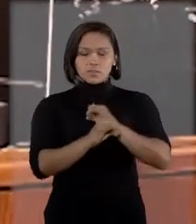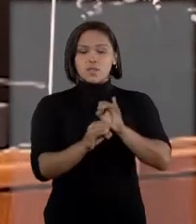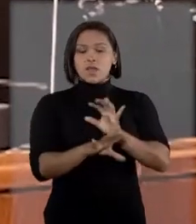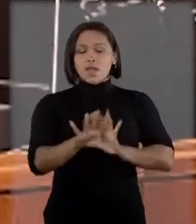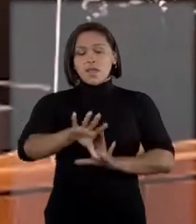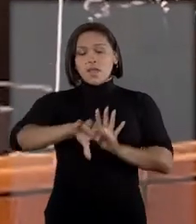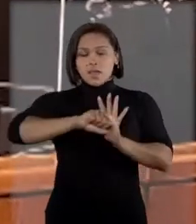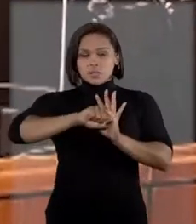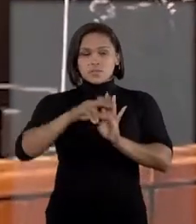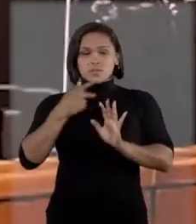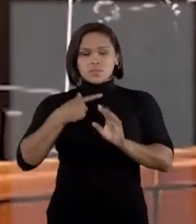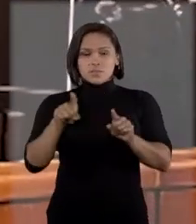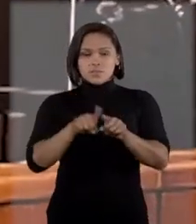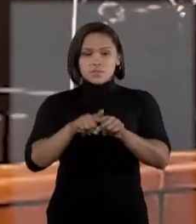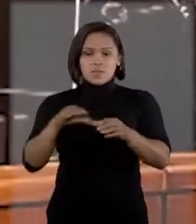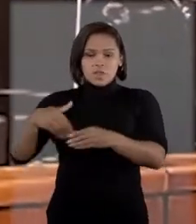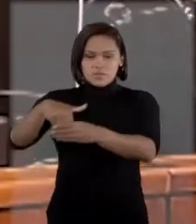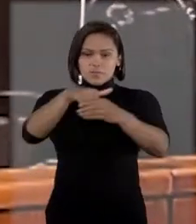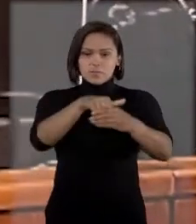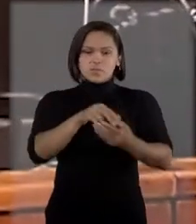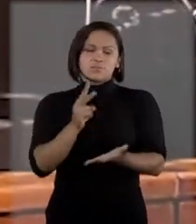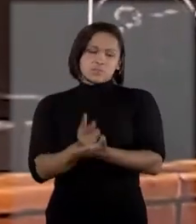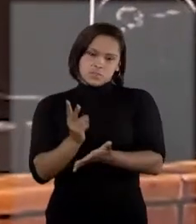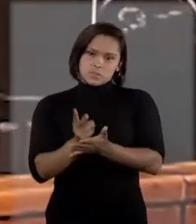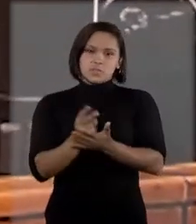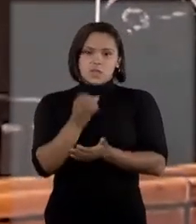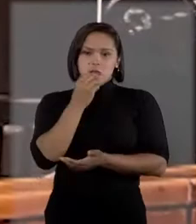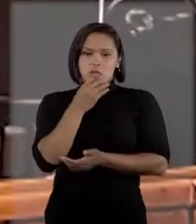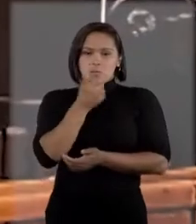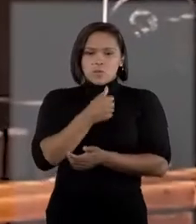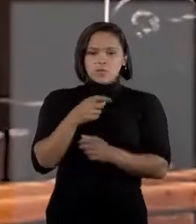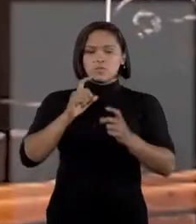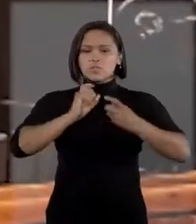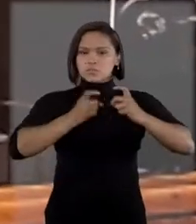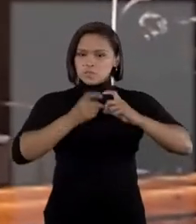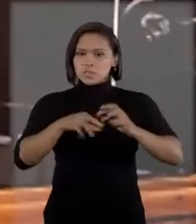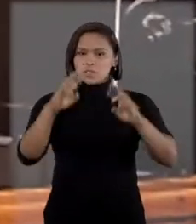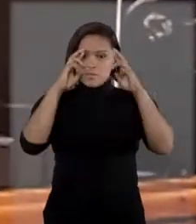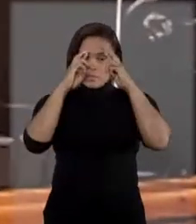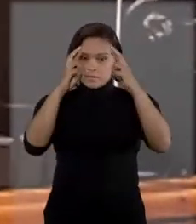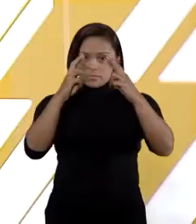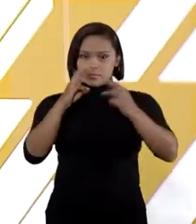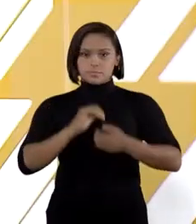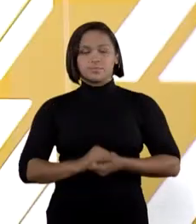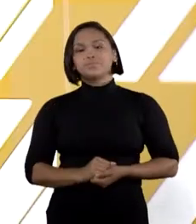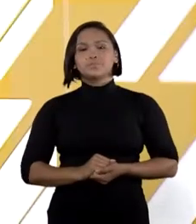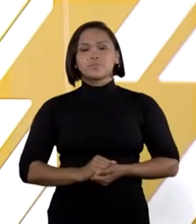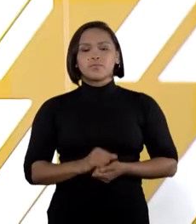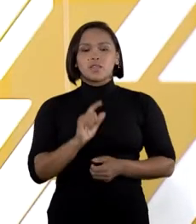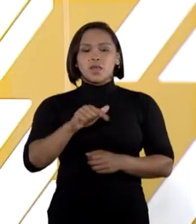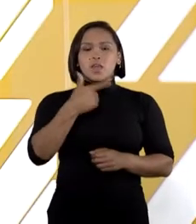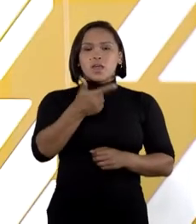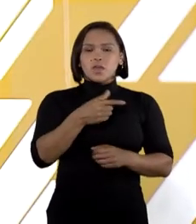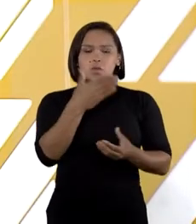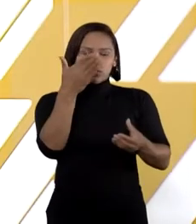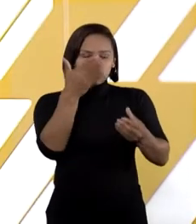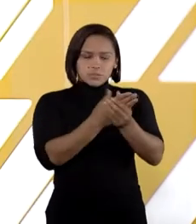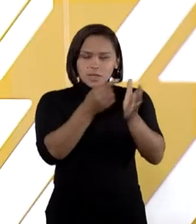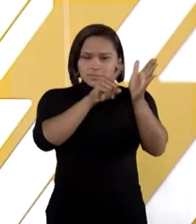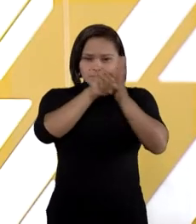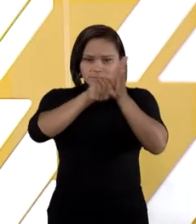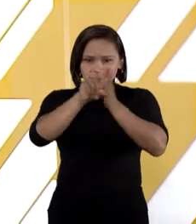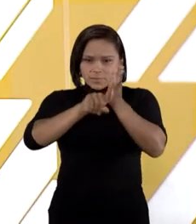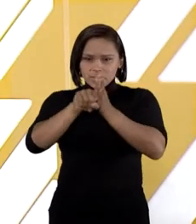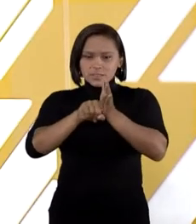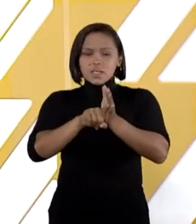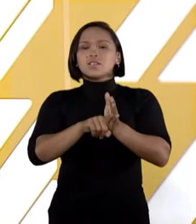modalidade eletrônica de votação é condizente com uma atuação administrativa responsável. Em outro processo analisado durante